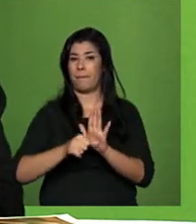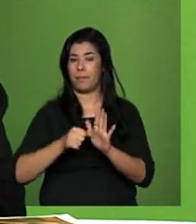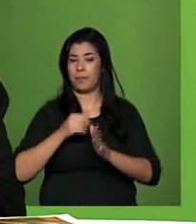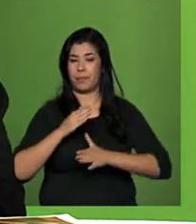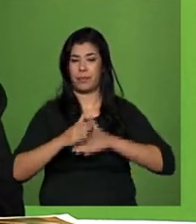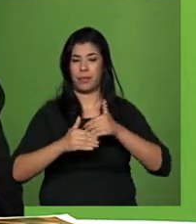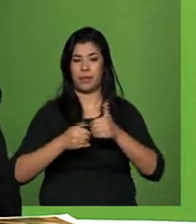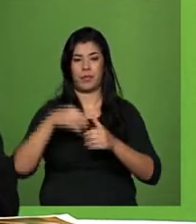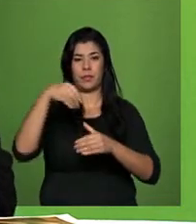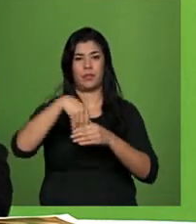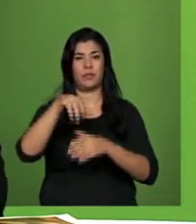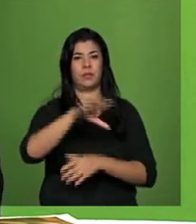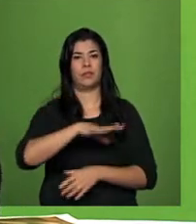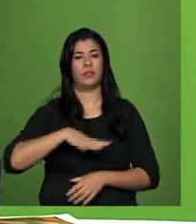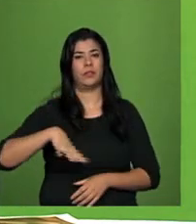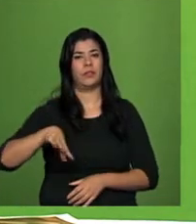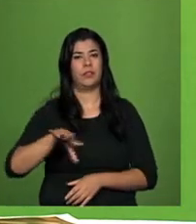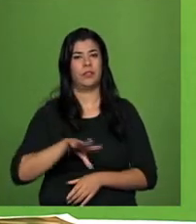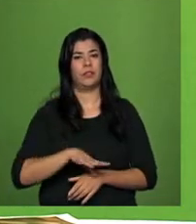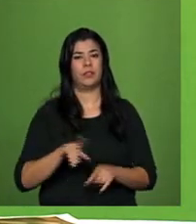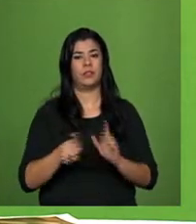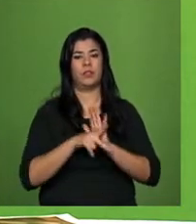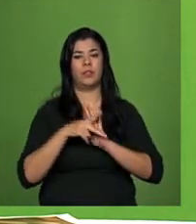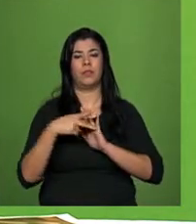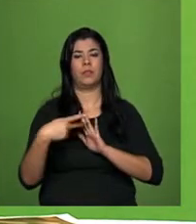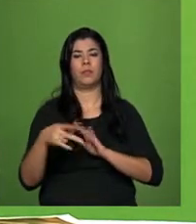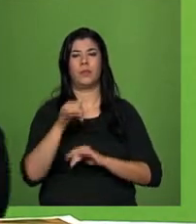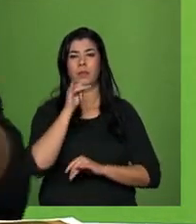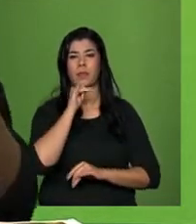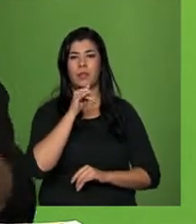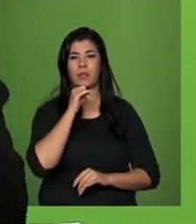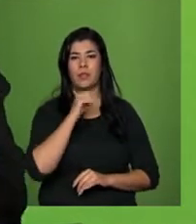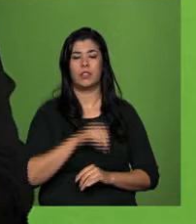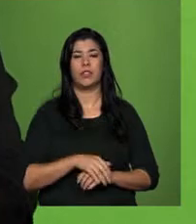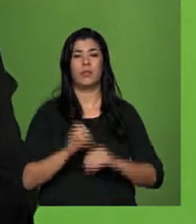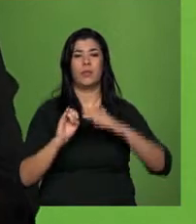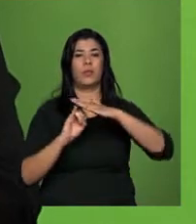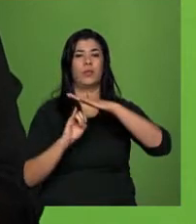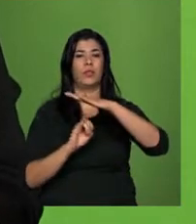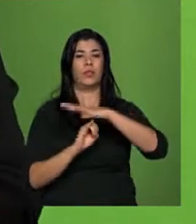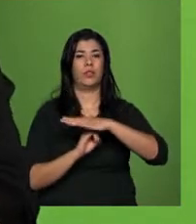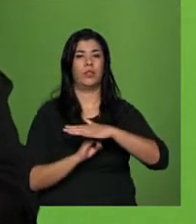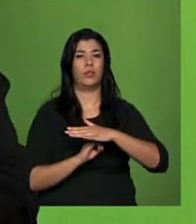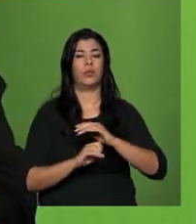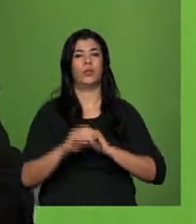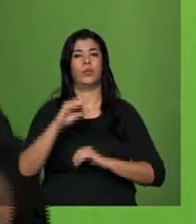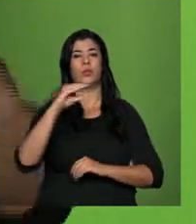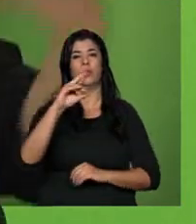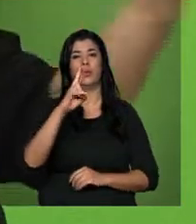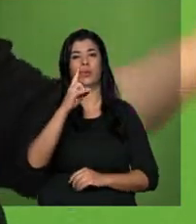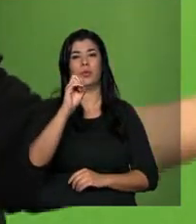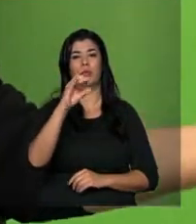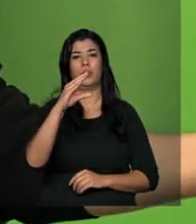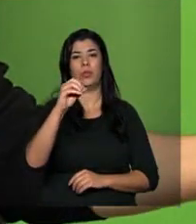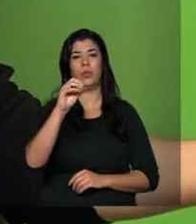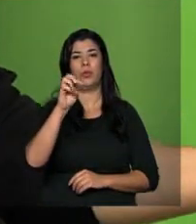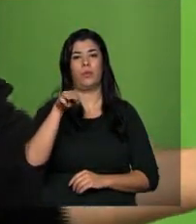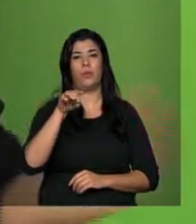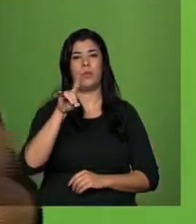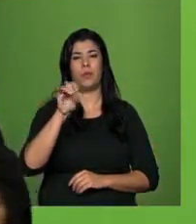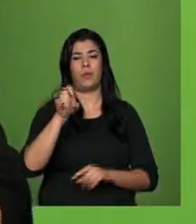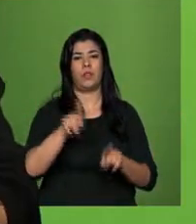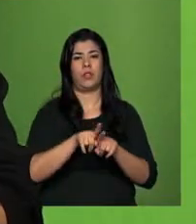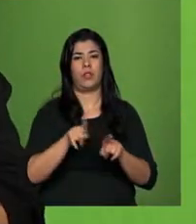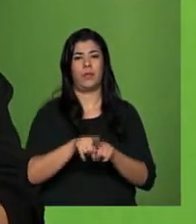unidade de conservação de domínio da União, do Instituto Chico Mendes, há uma integração do CISBIO, que é o nosso sistema, com o